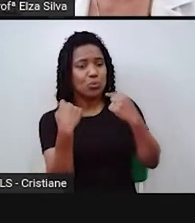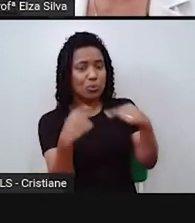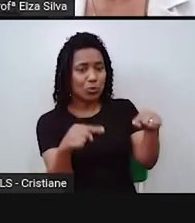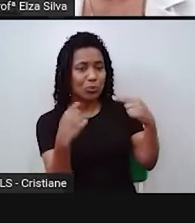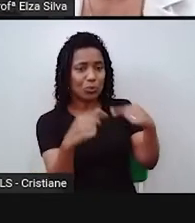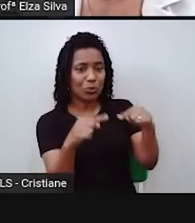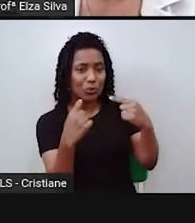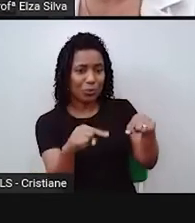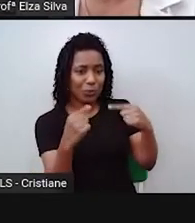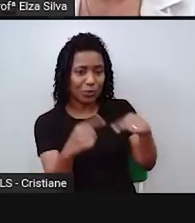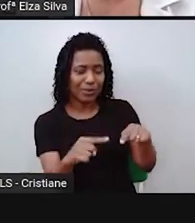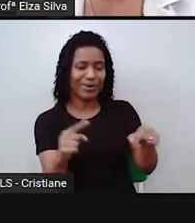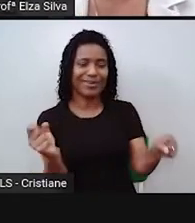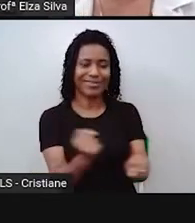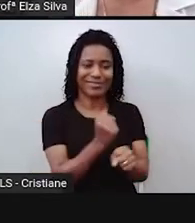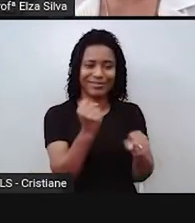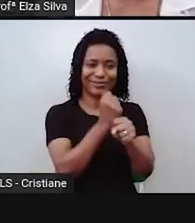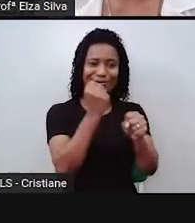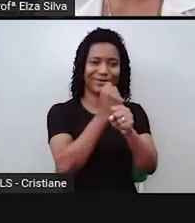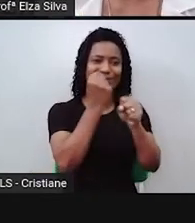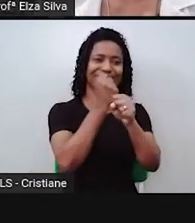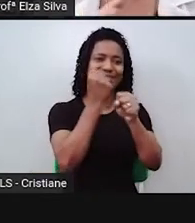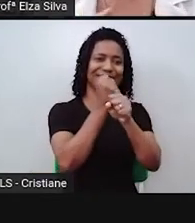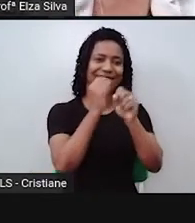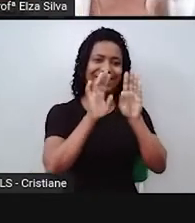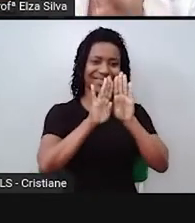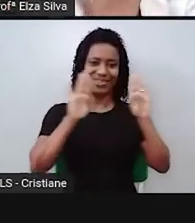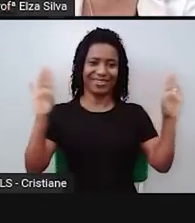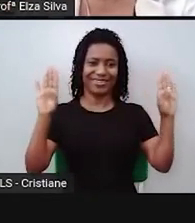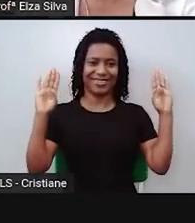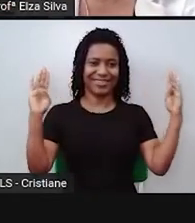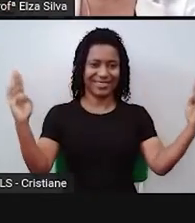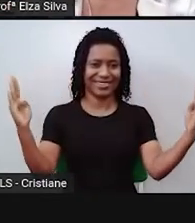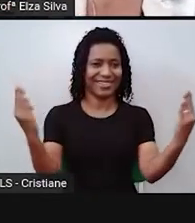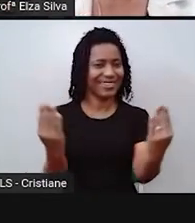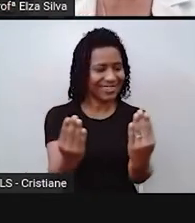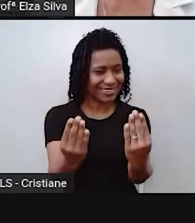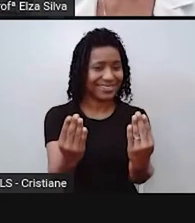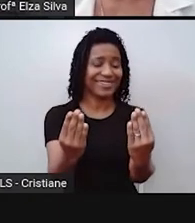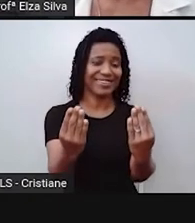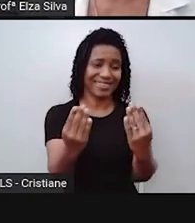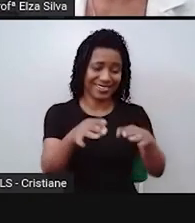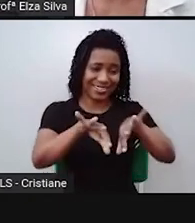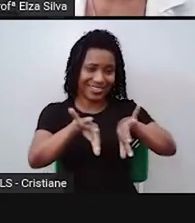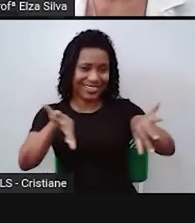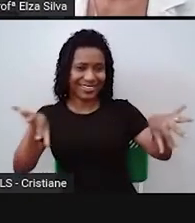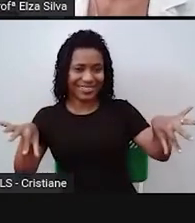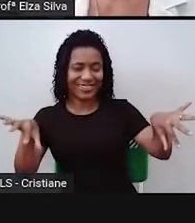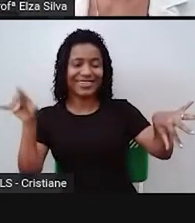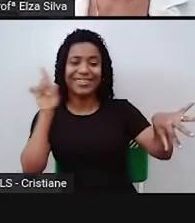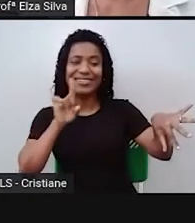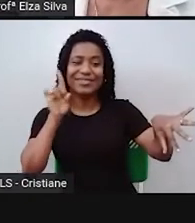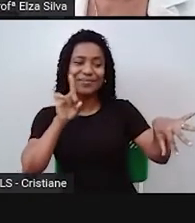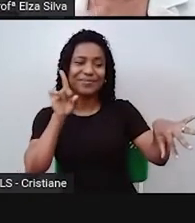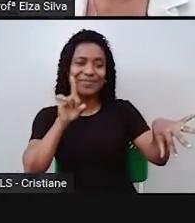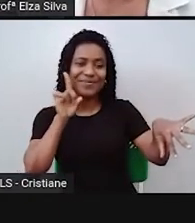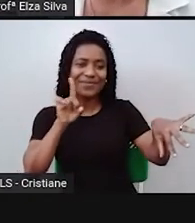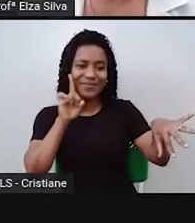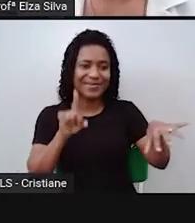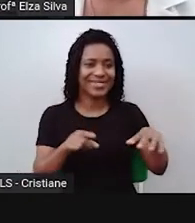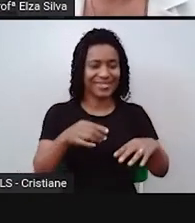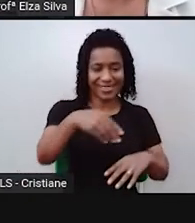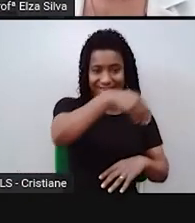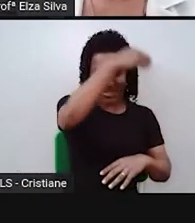construção do muro que pretendia separar a fronteira do México com os Estados Unidos. Que foi uma das